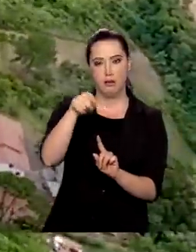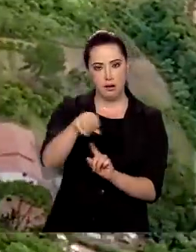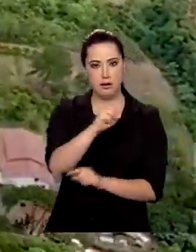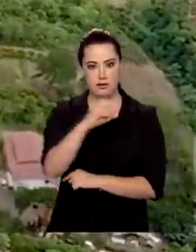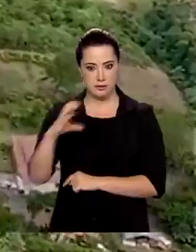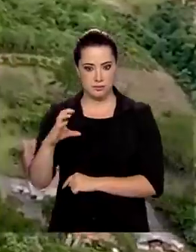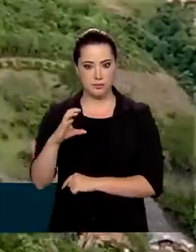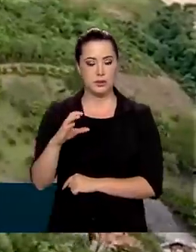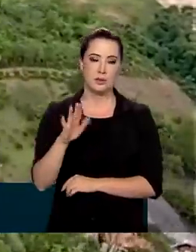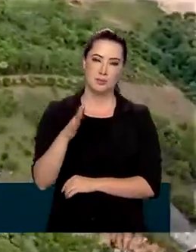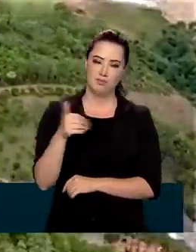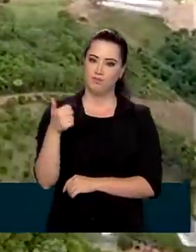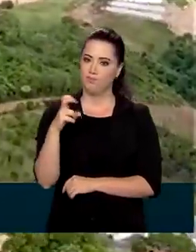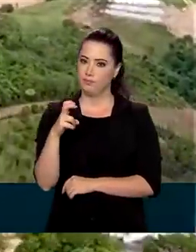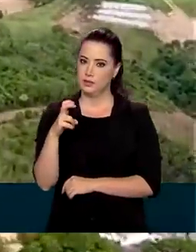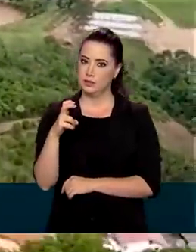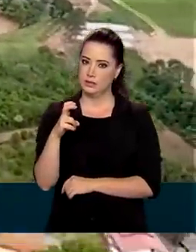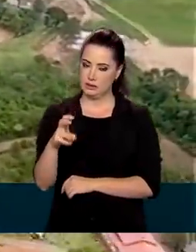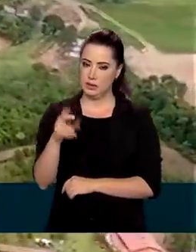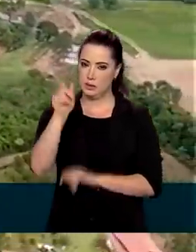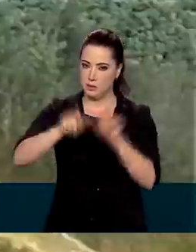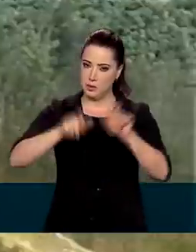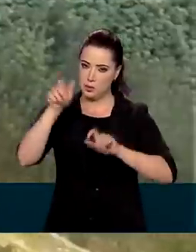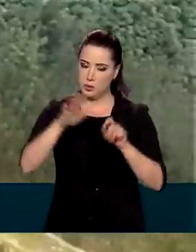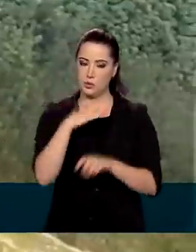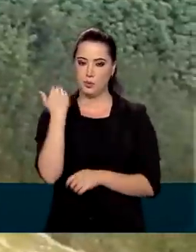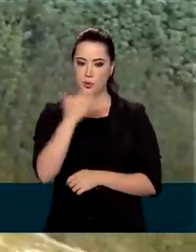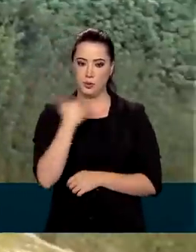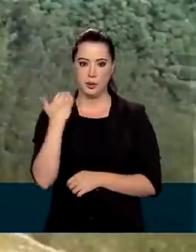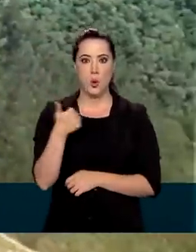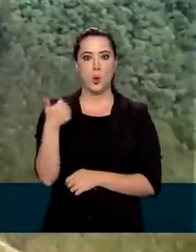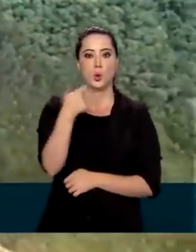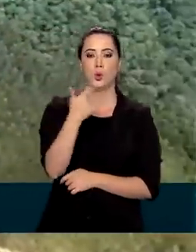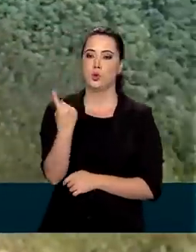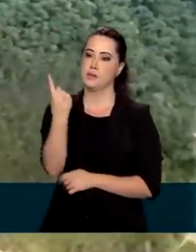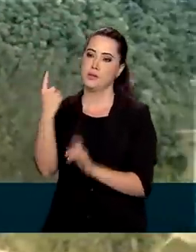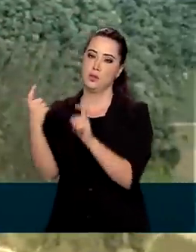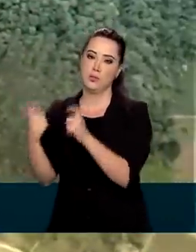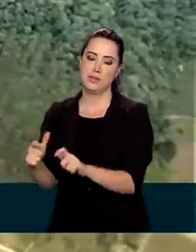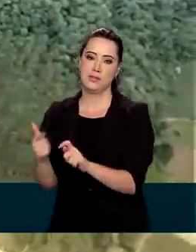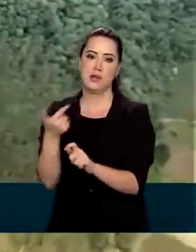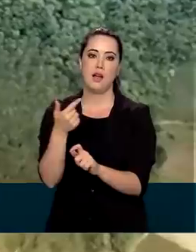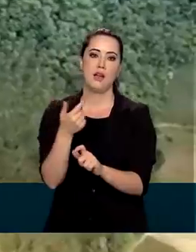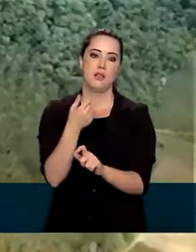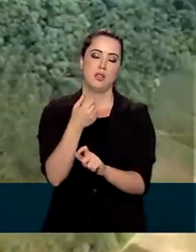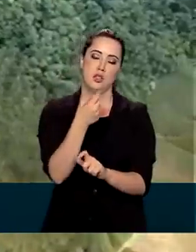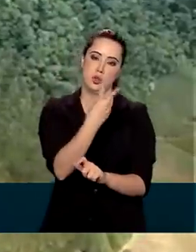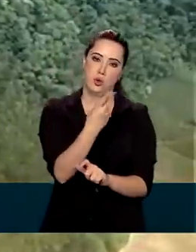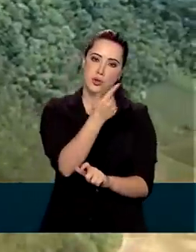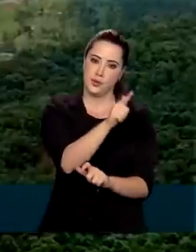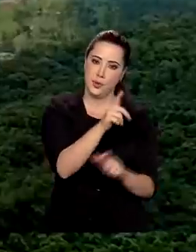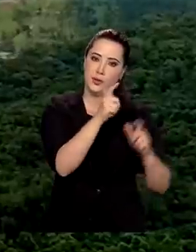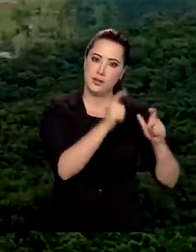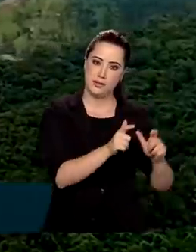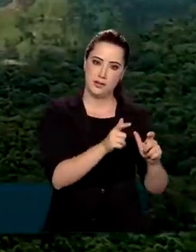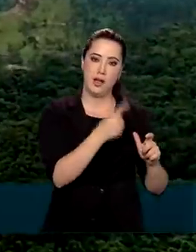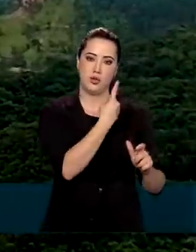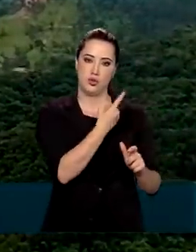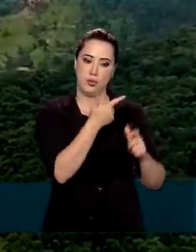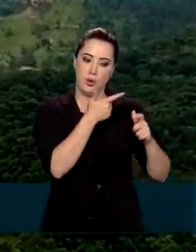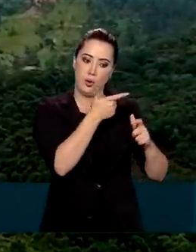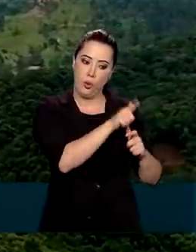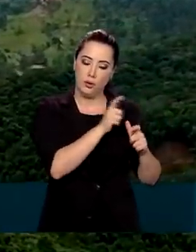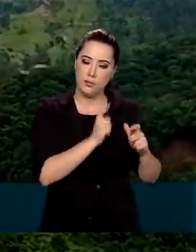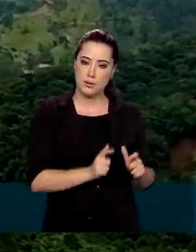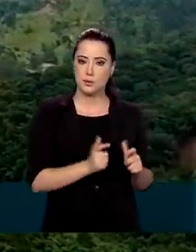Pelo menos 15 pessoas morreram, sendo 12 em Presidente Getúlio, duas em Rio do Sul e uma em Ibirama. Tropas do